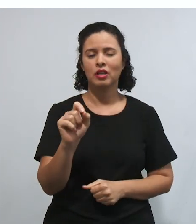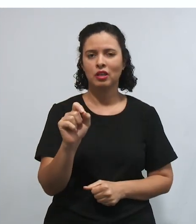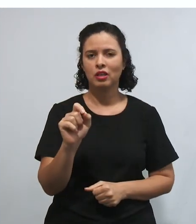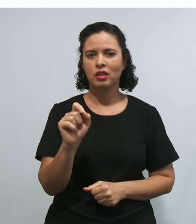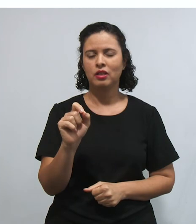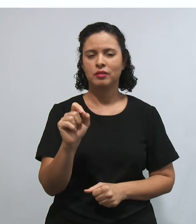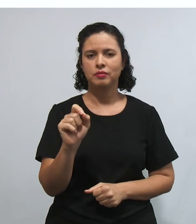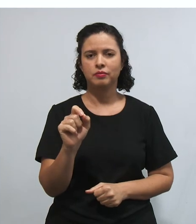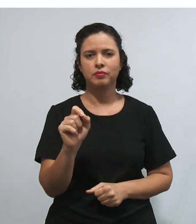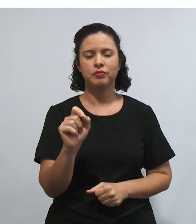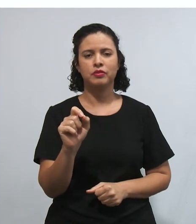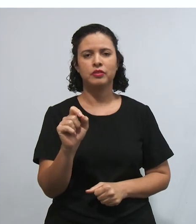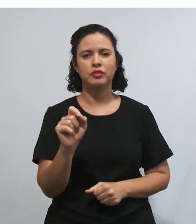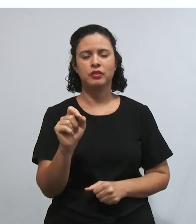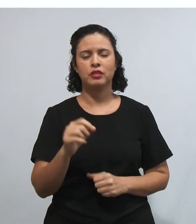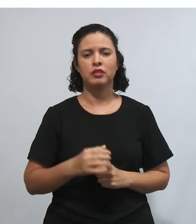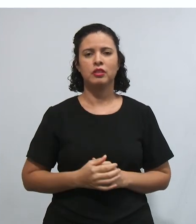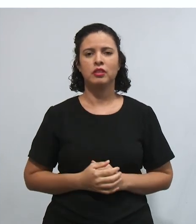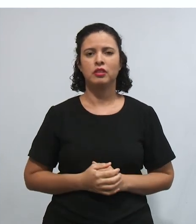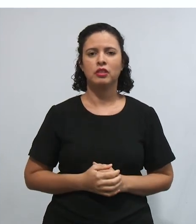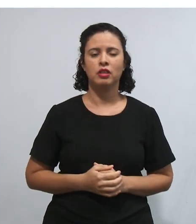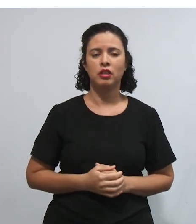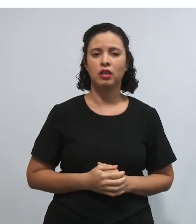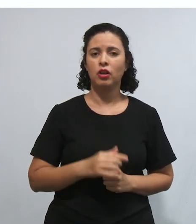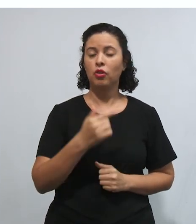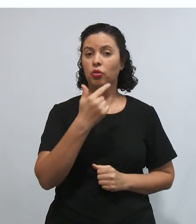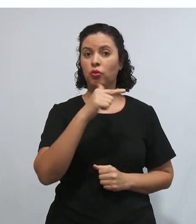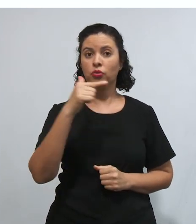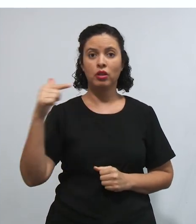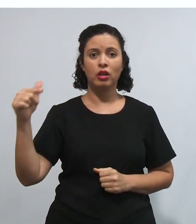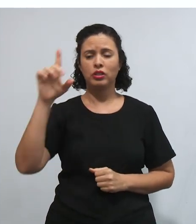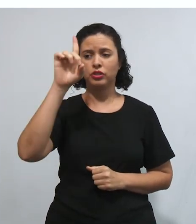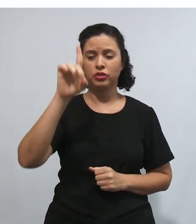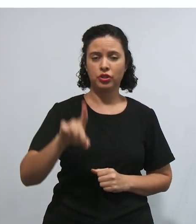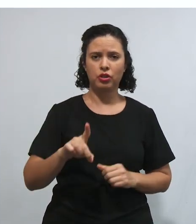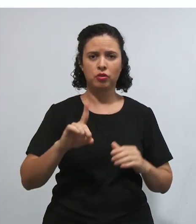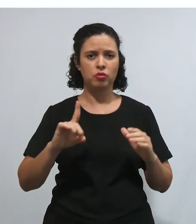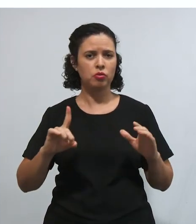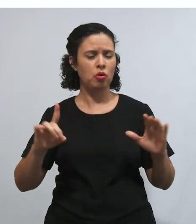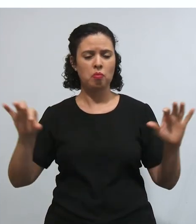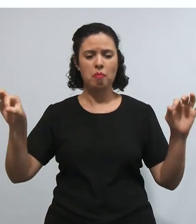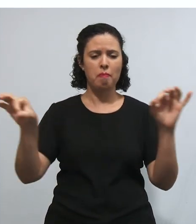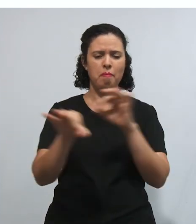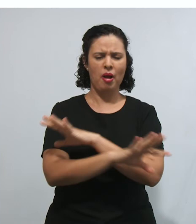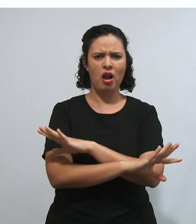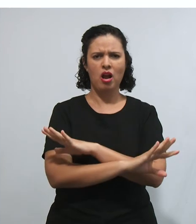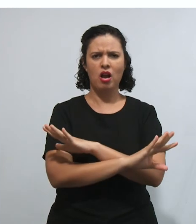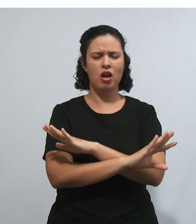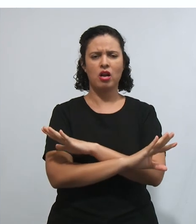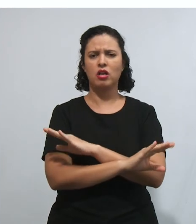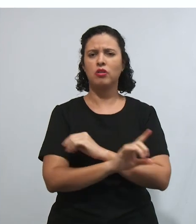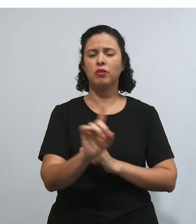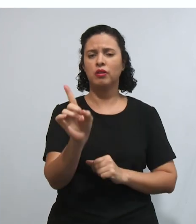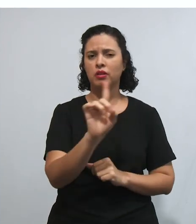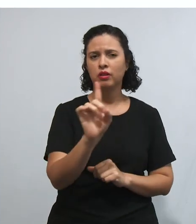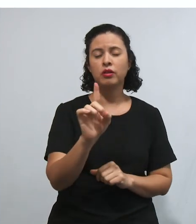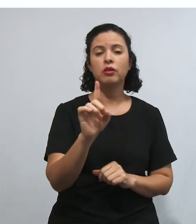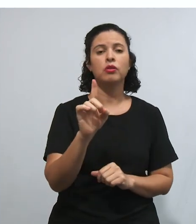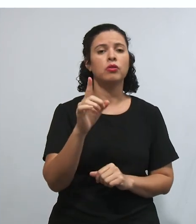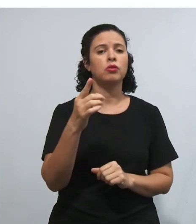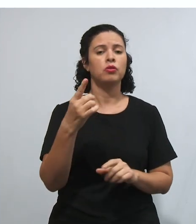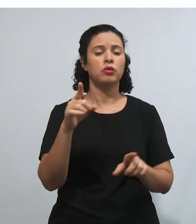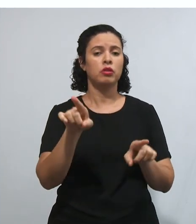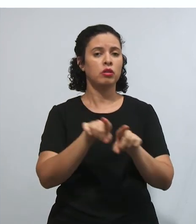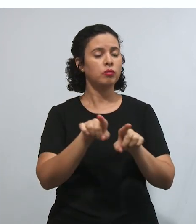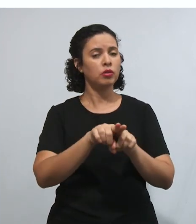não há nenhum direito absoluto, tá? Nem mesmo os direitos fundamentais são